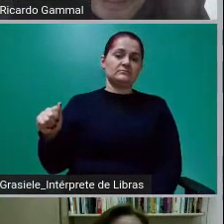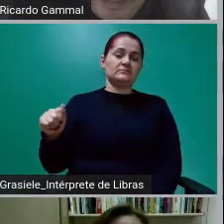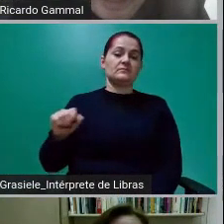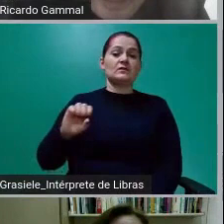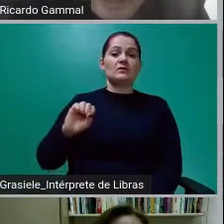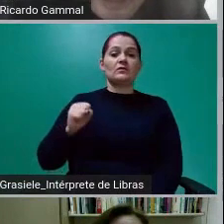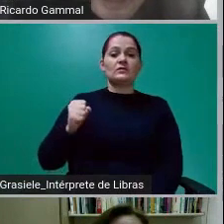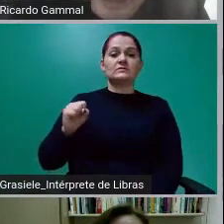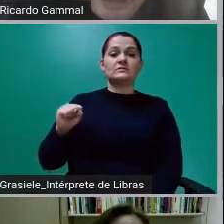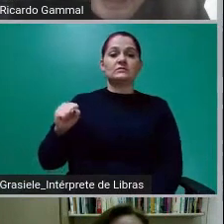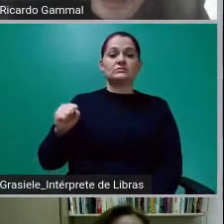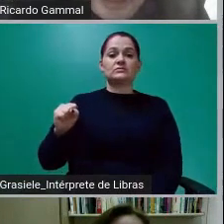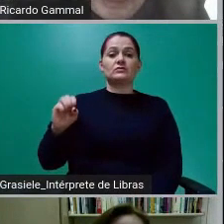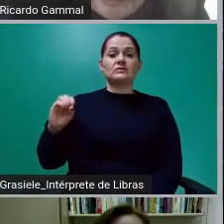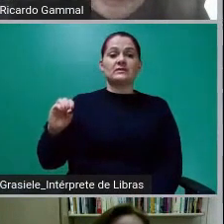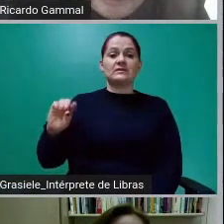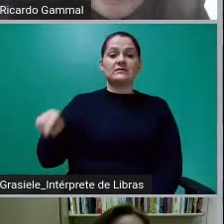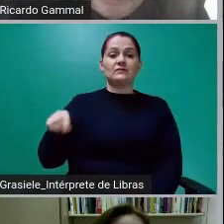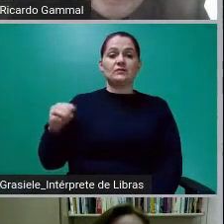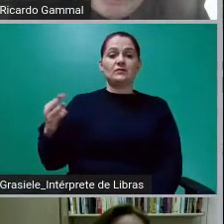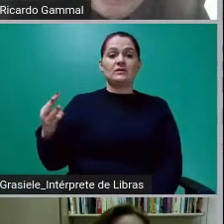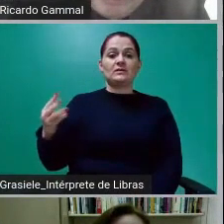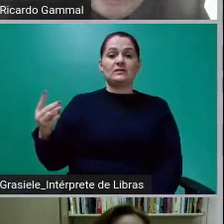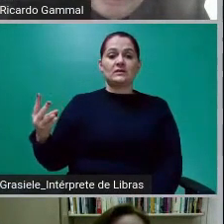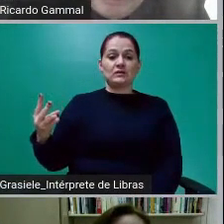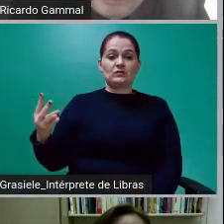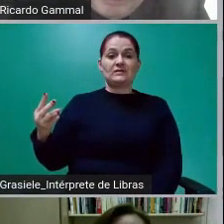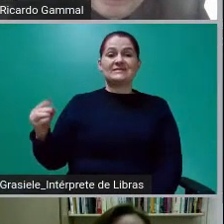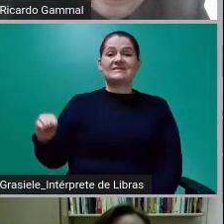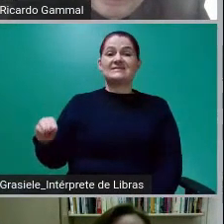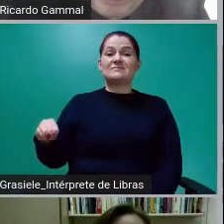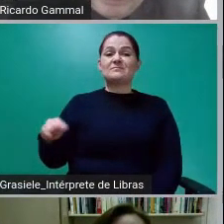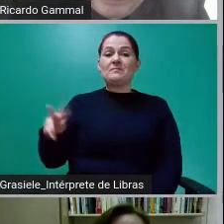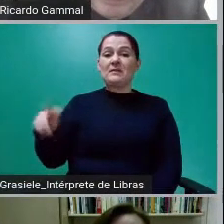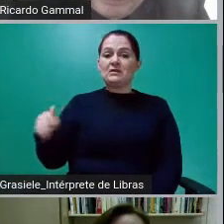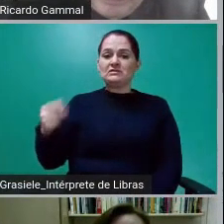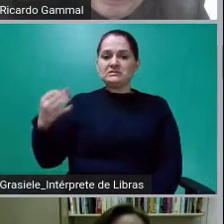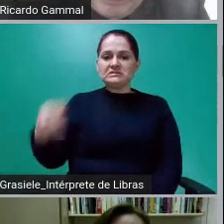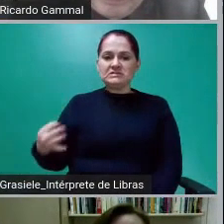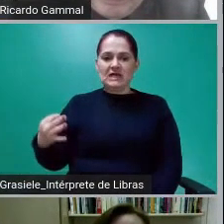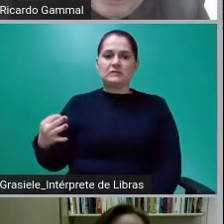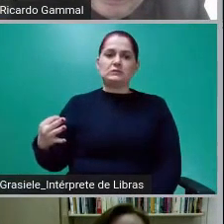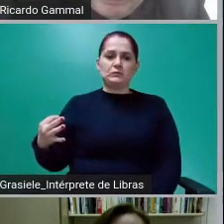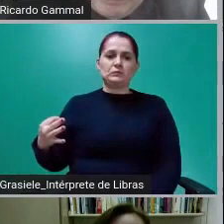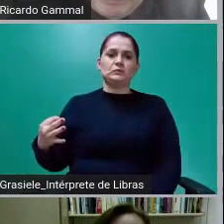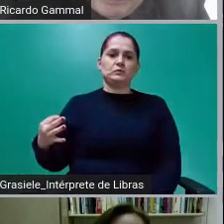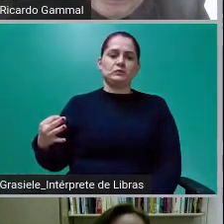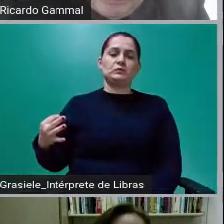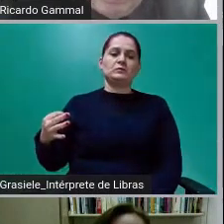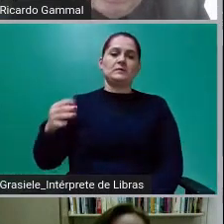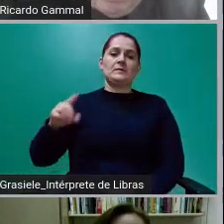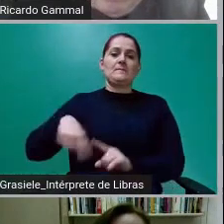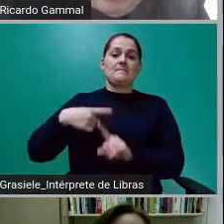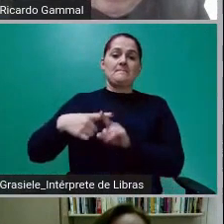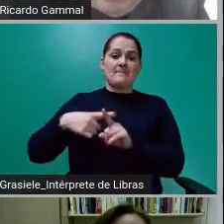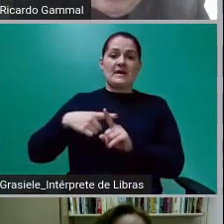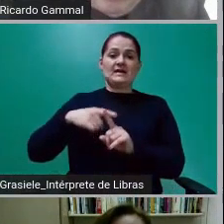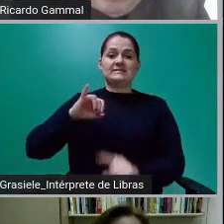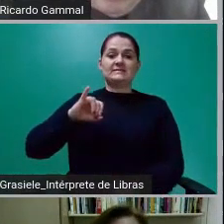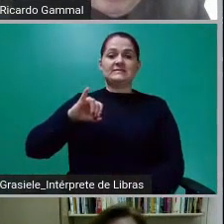880,32 milhões, para ser mais exato, acrescido da variação do IPCA.